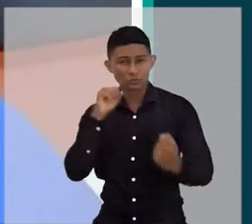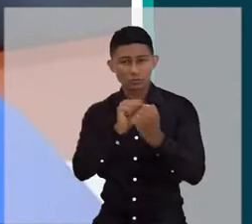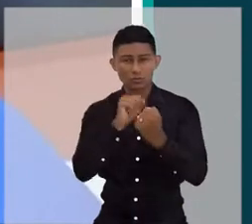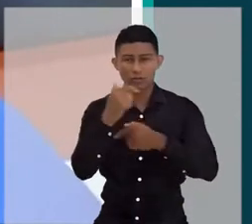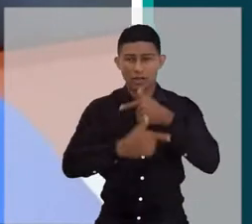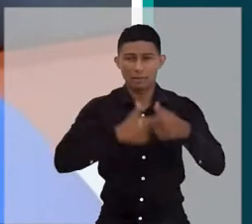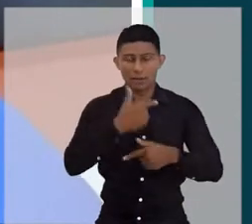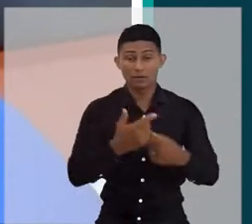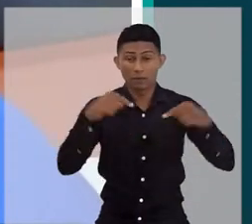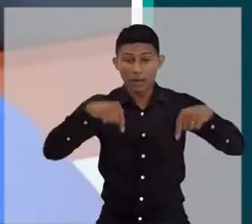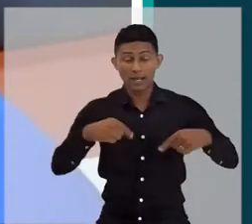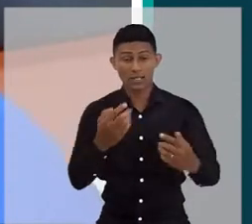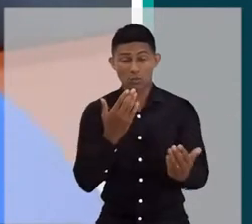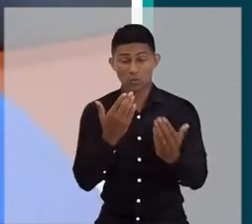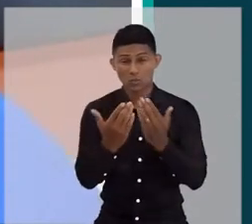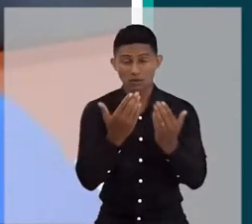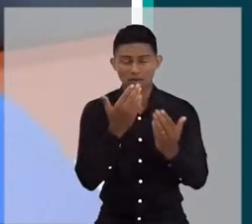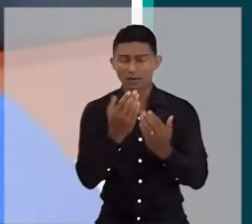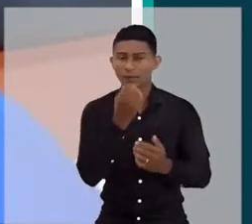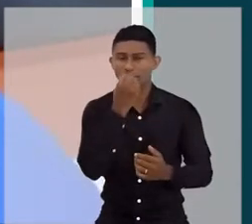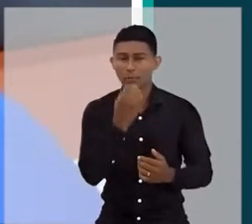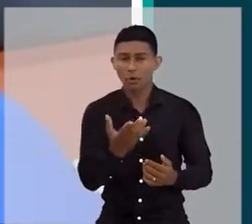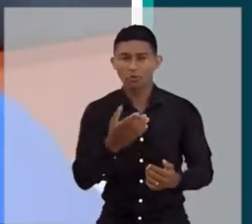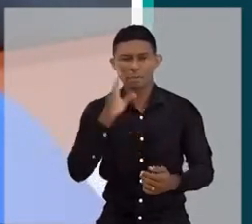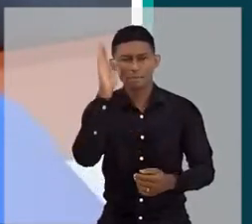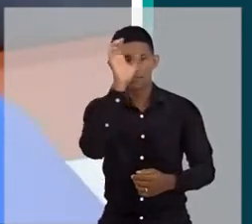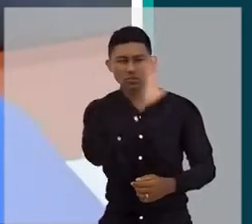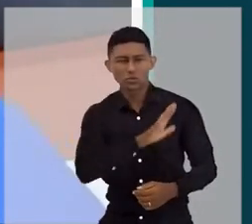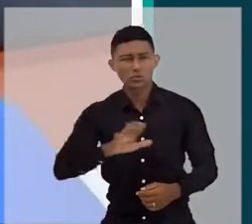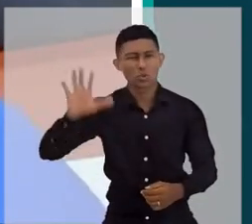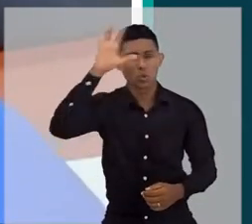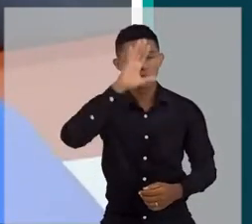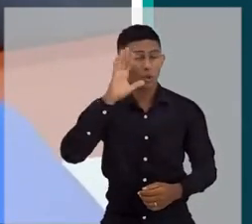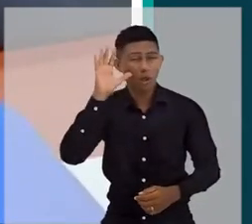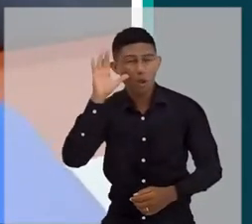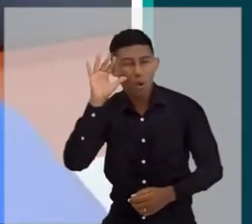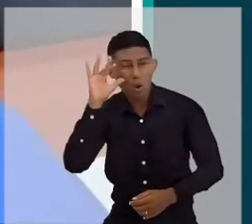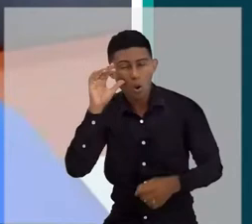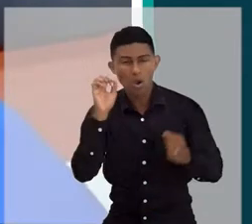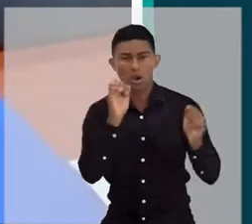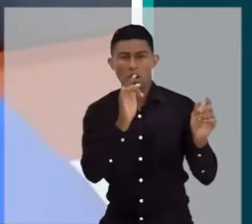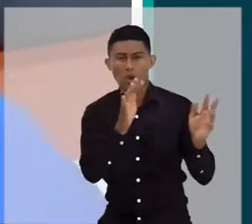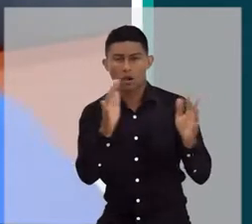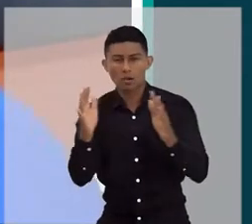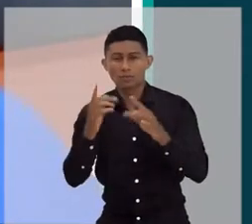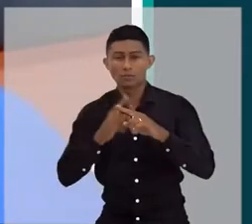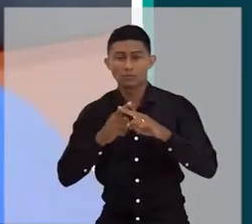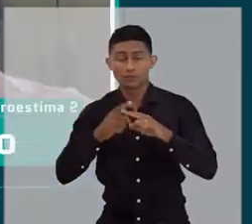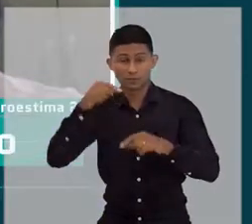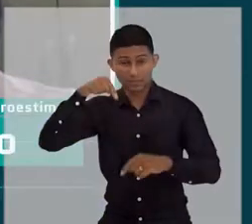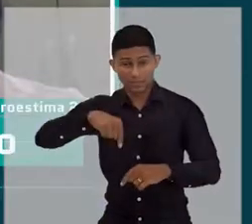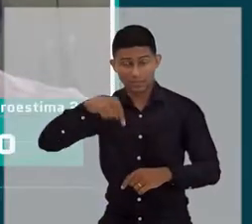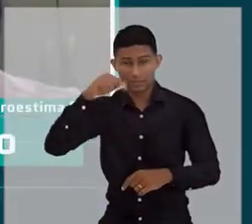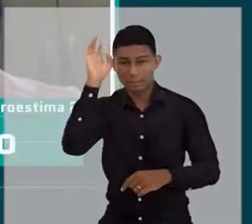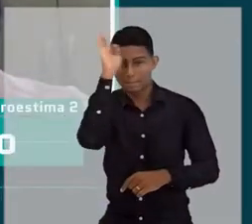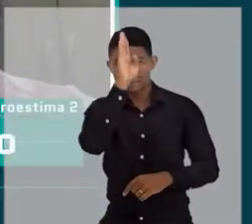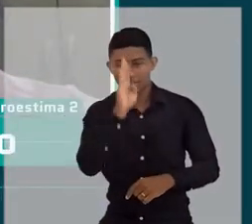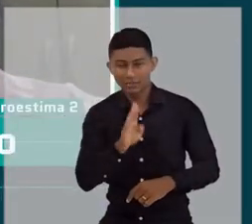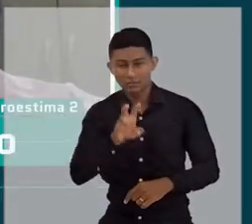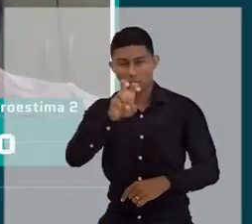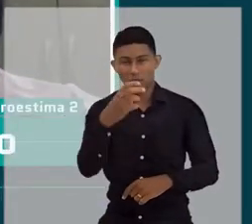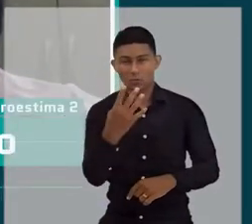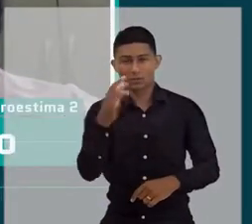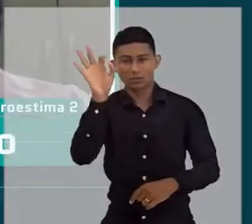conversa possa abranger o Brasil inteiro, porque é isso, né? Somos 54% da